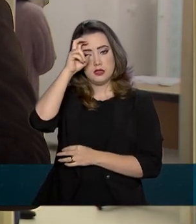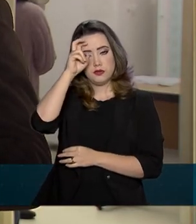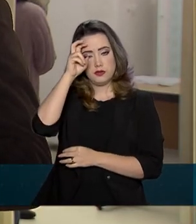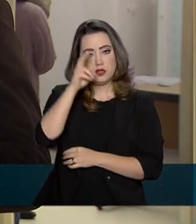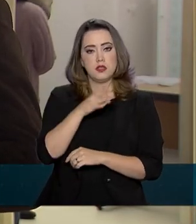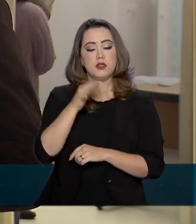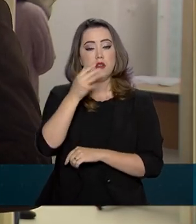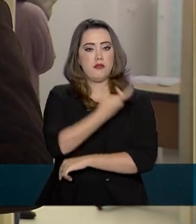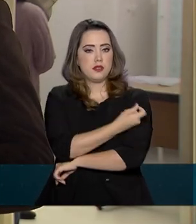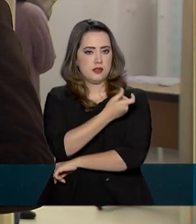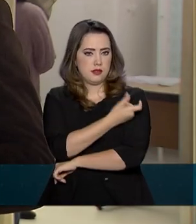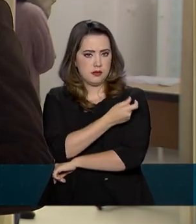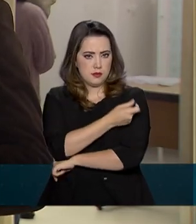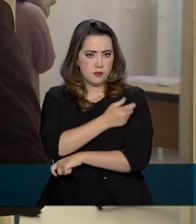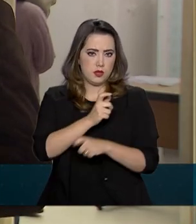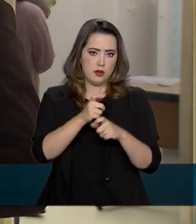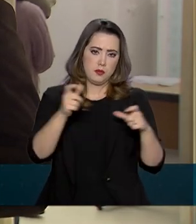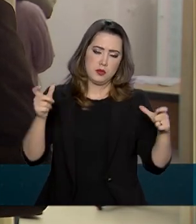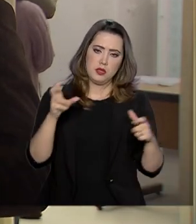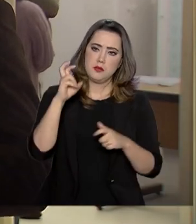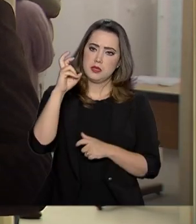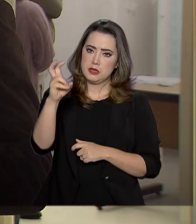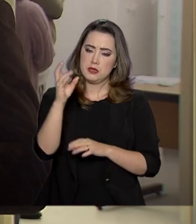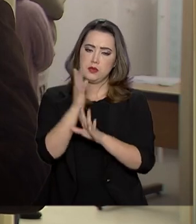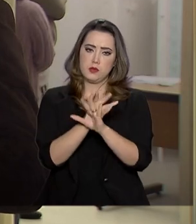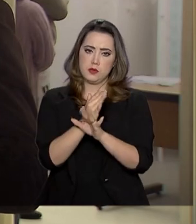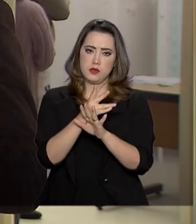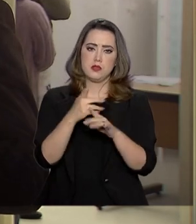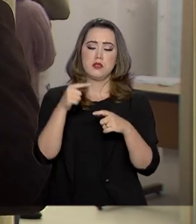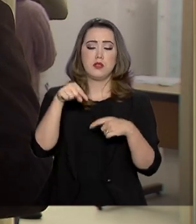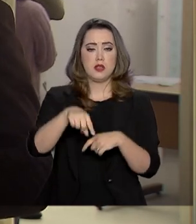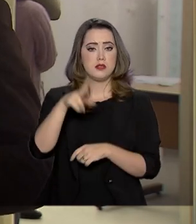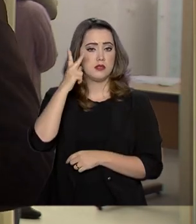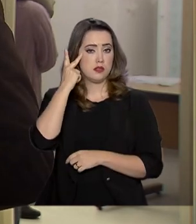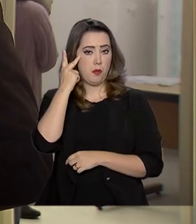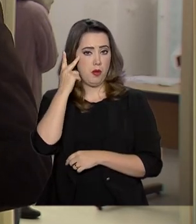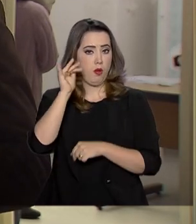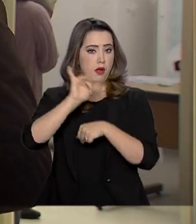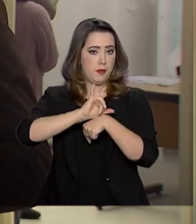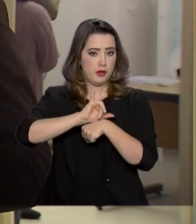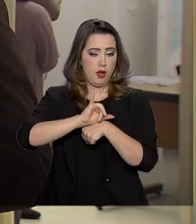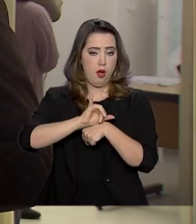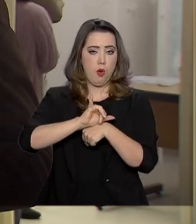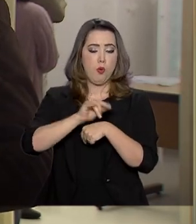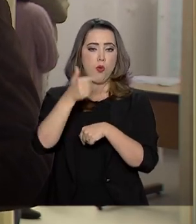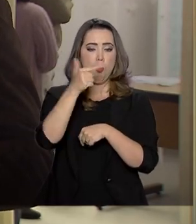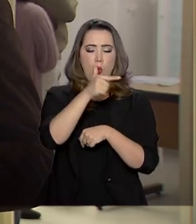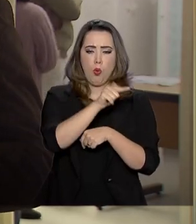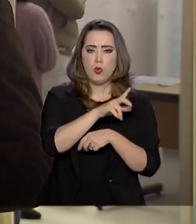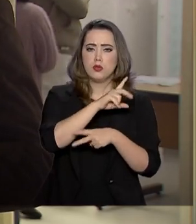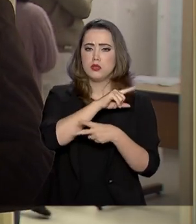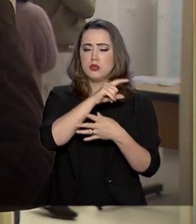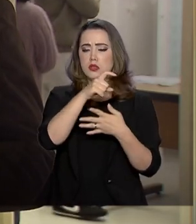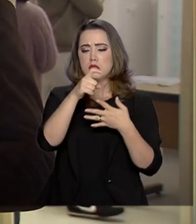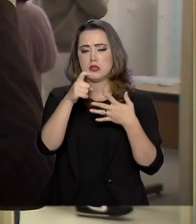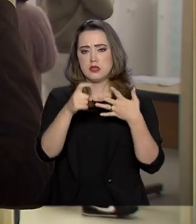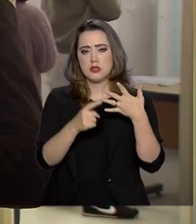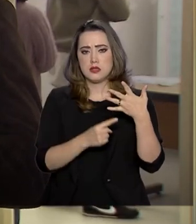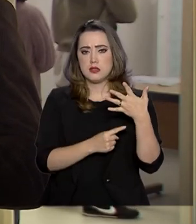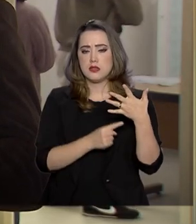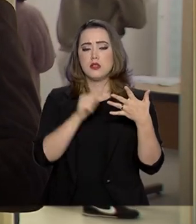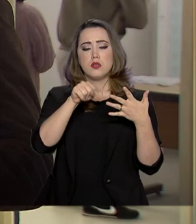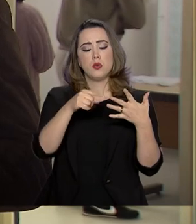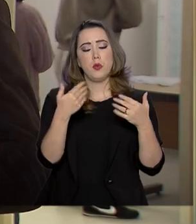contra o sarampo será ampliada para cinco municípios da Grande São Paulo. Guarulhos, Osasco, Santo André, São